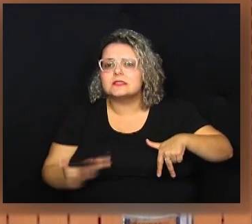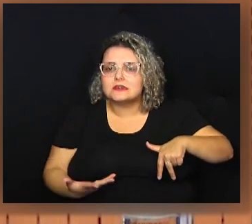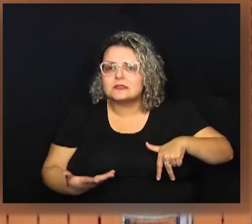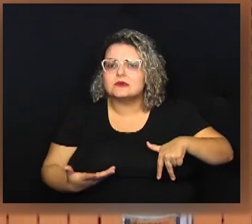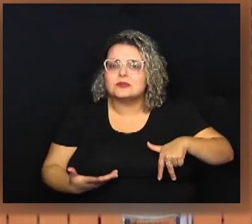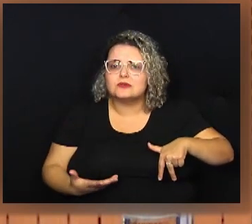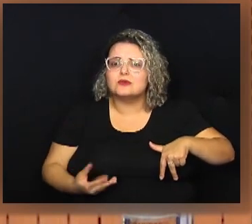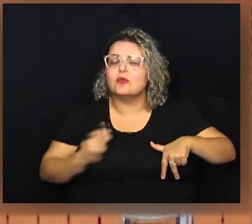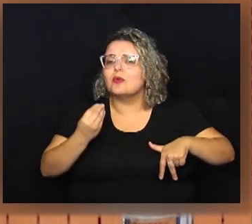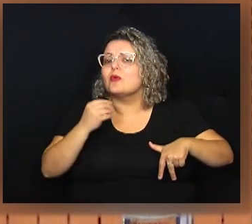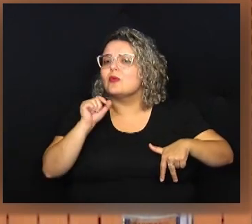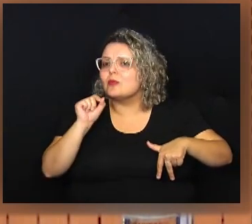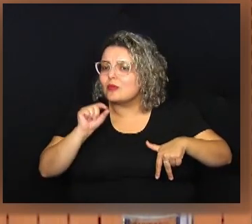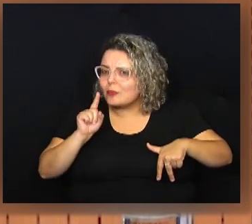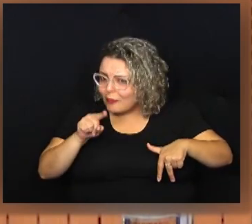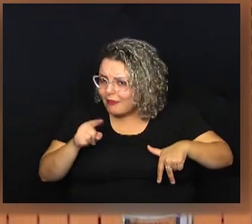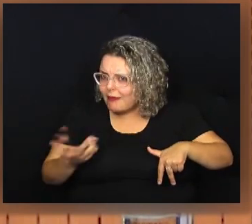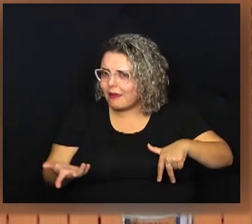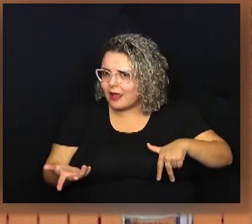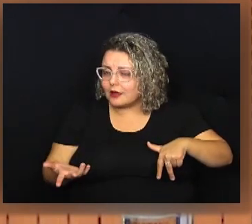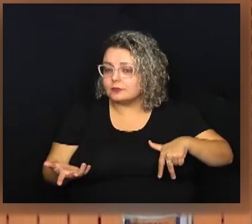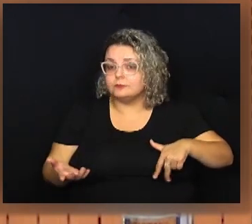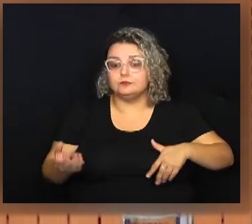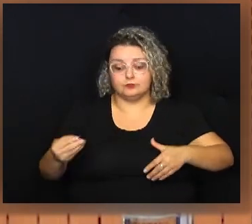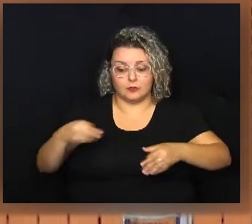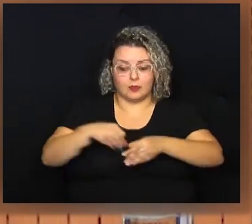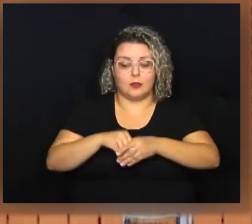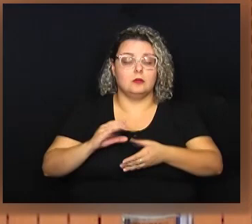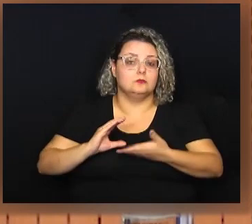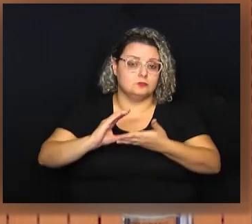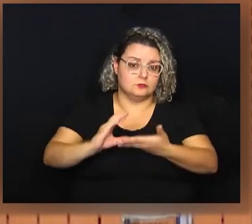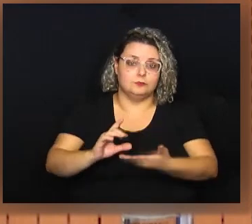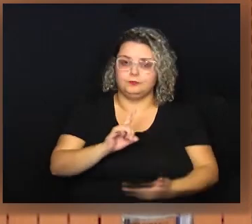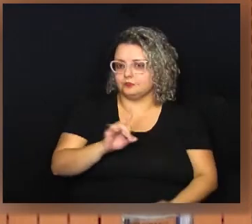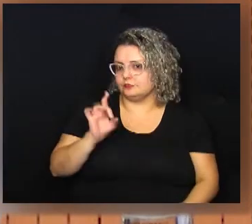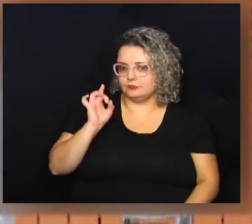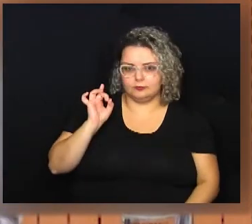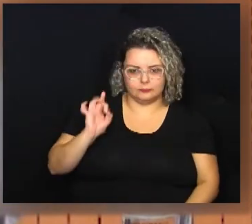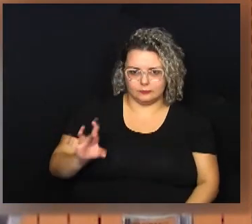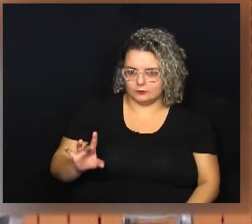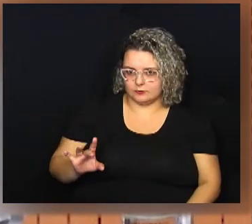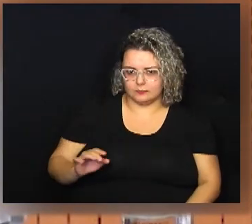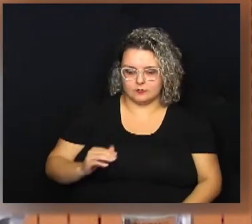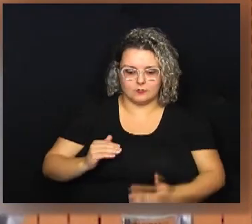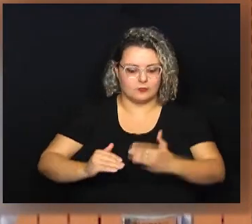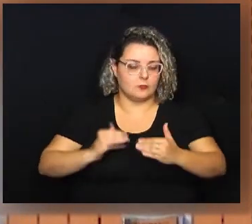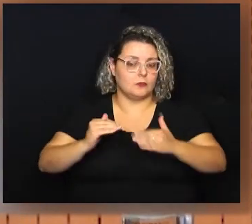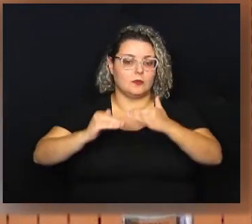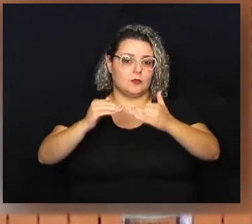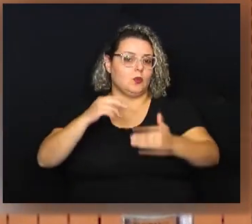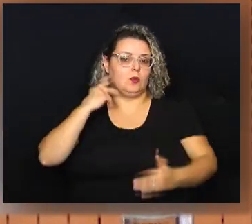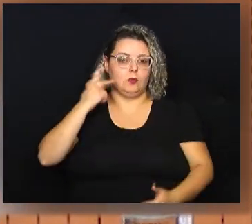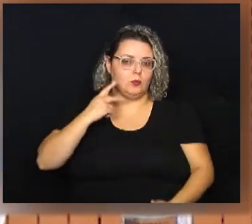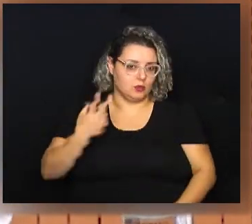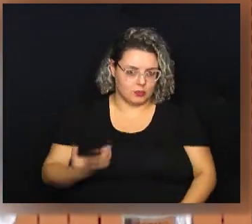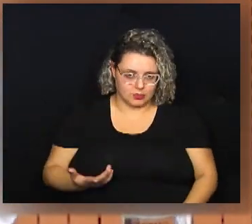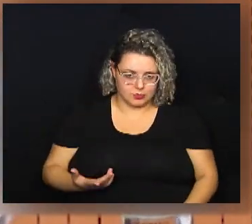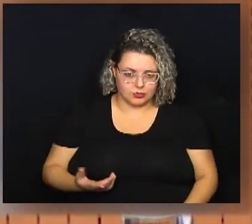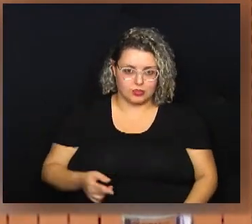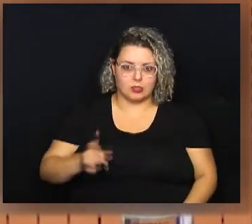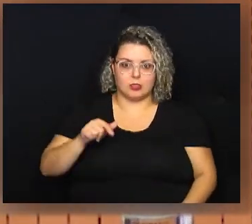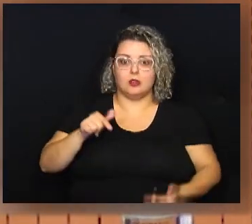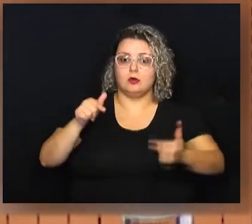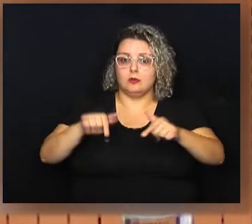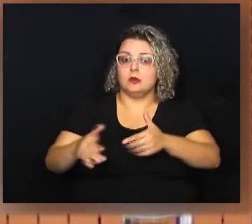dentro do Conselho. O Conselho não é um espaço só de construção política,